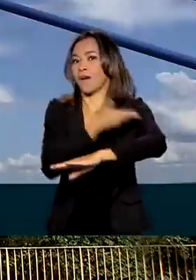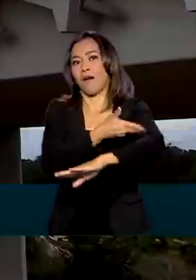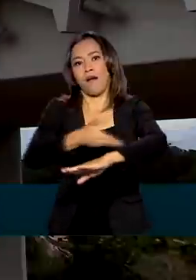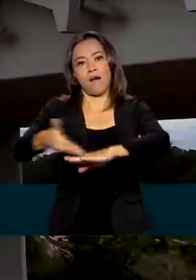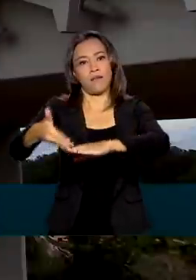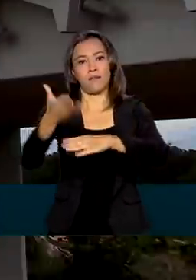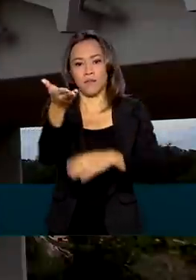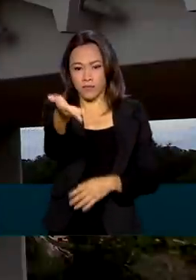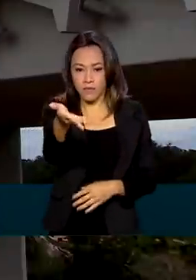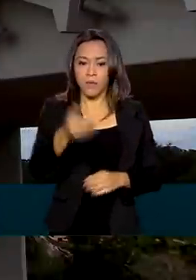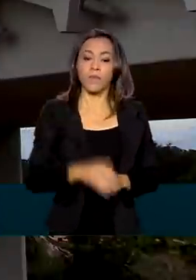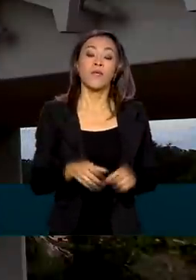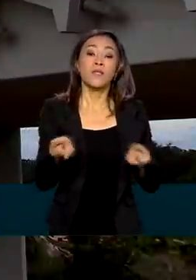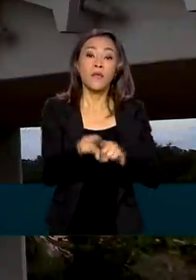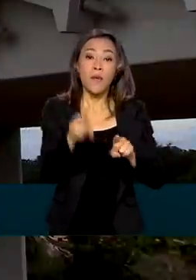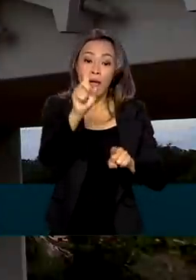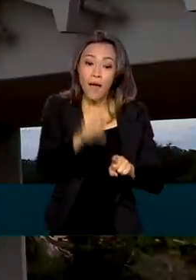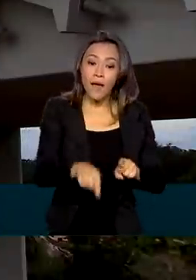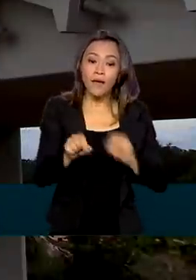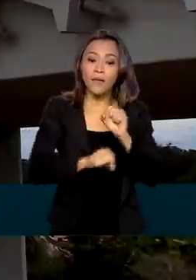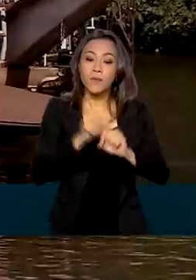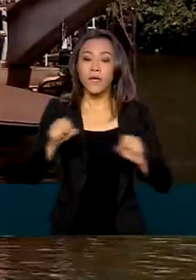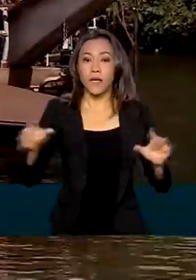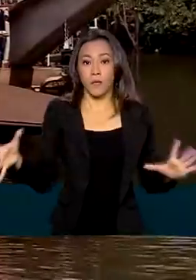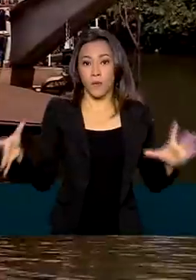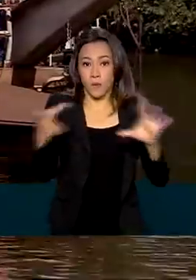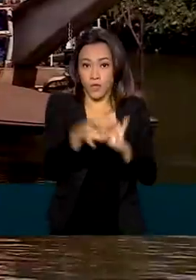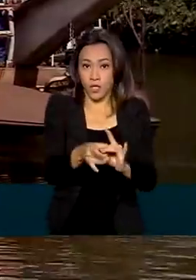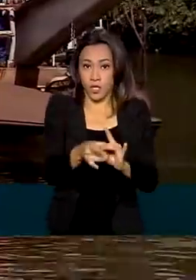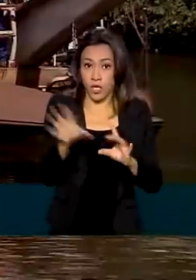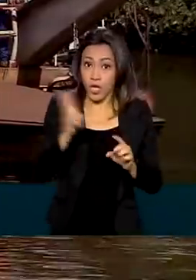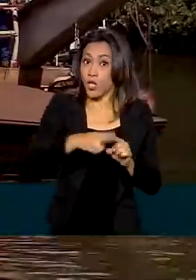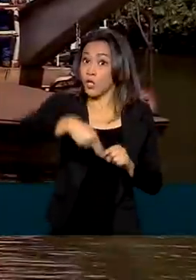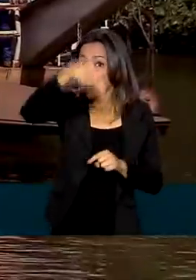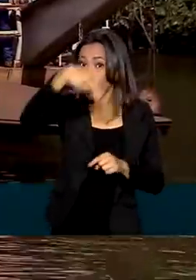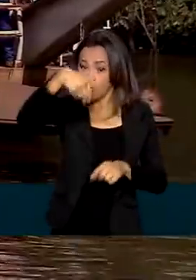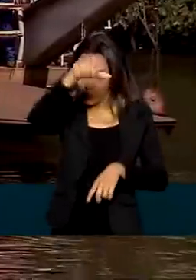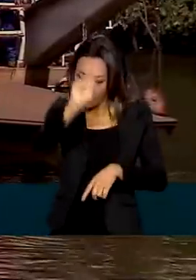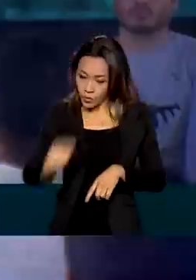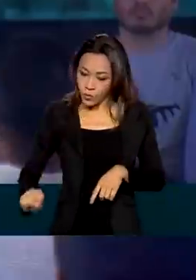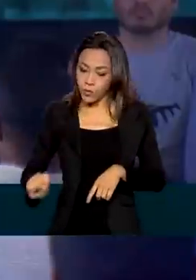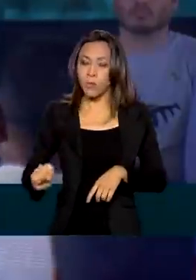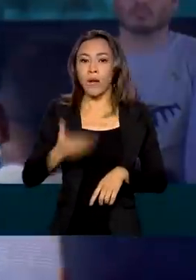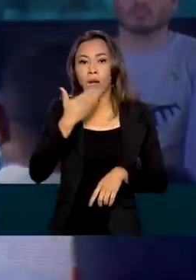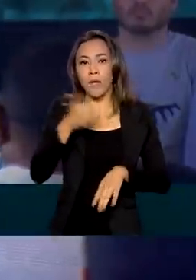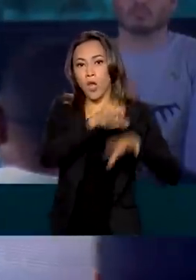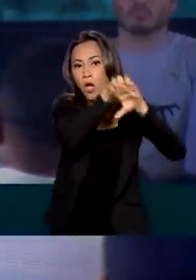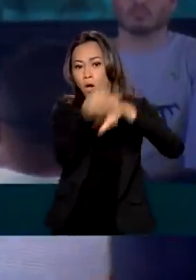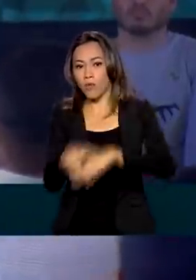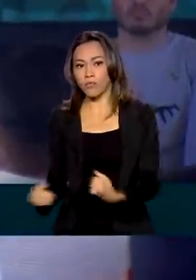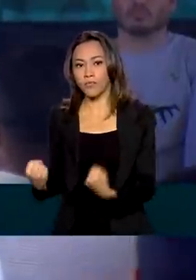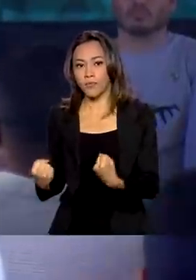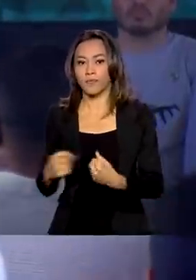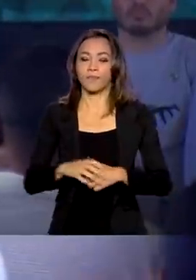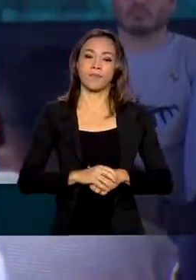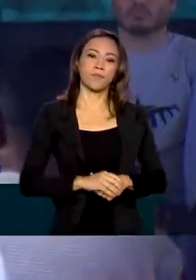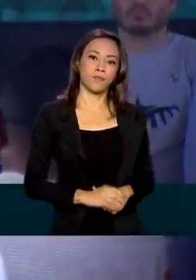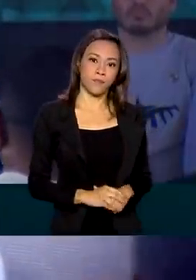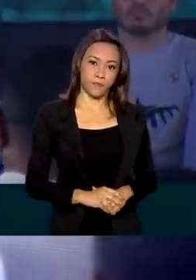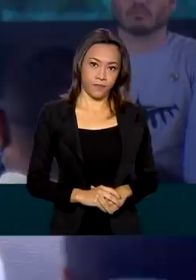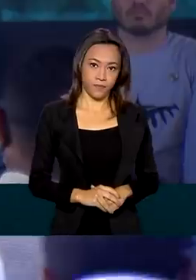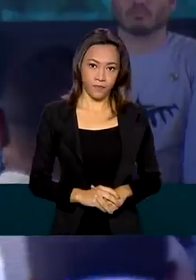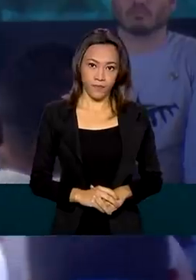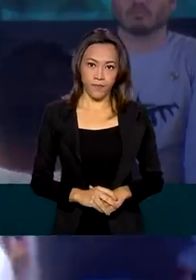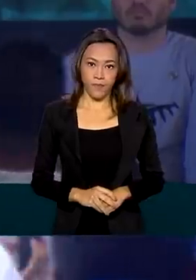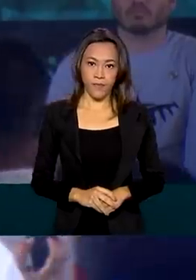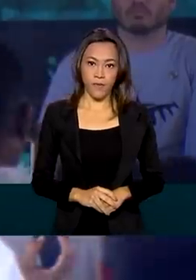projetada para ser integrada à Ferrovia Norte-Sul, melhorando a logística da região. O cidadão do Piauí, o cidadão